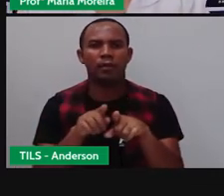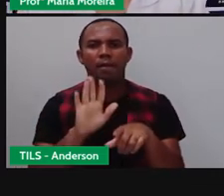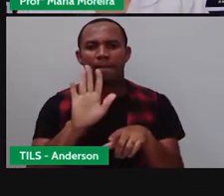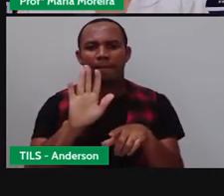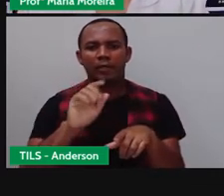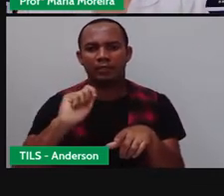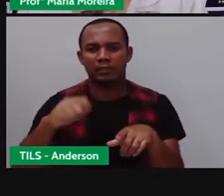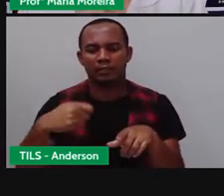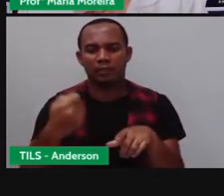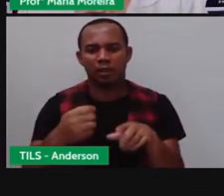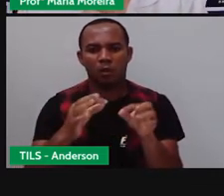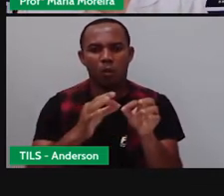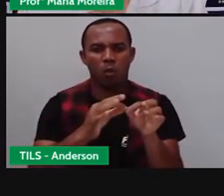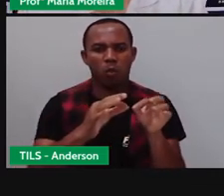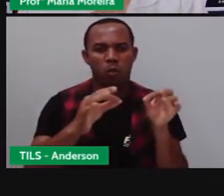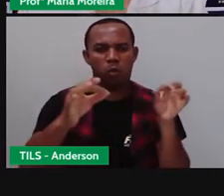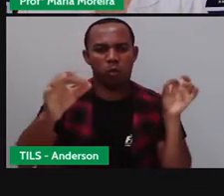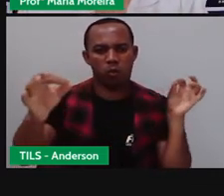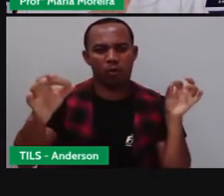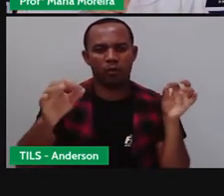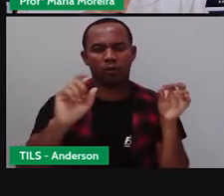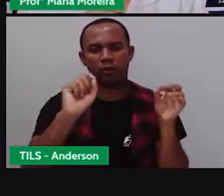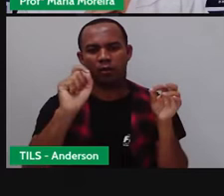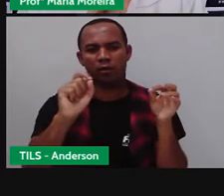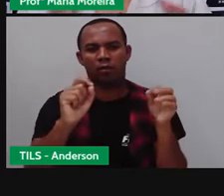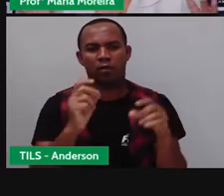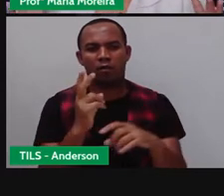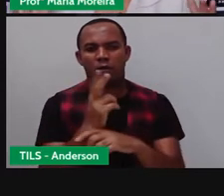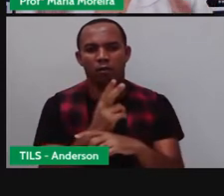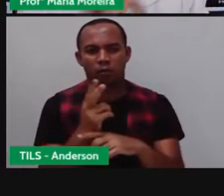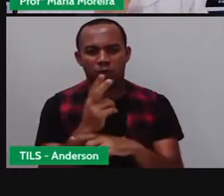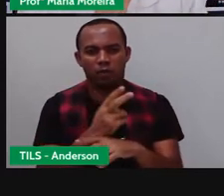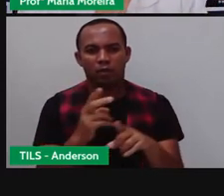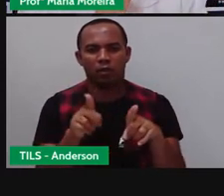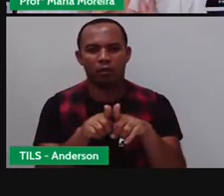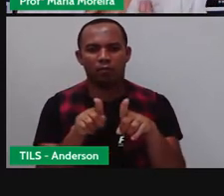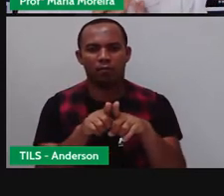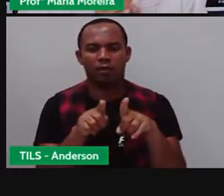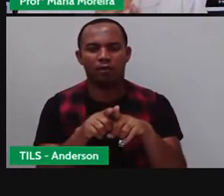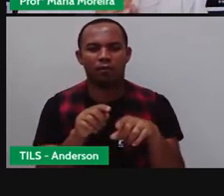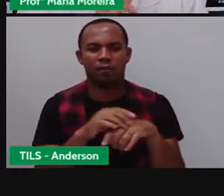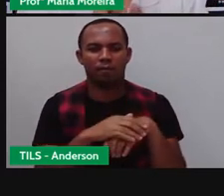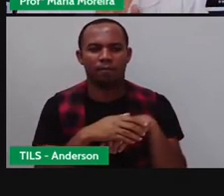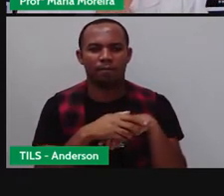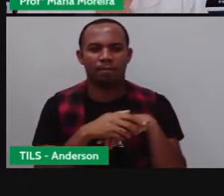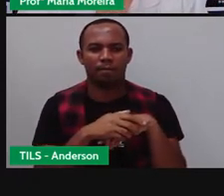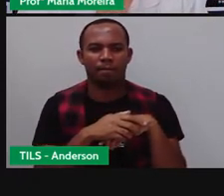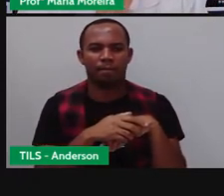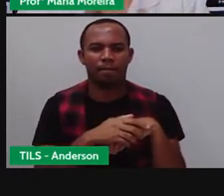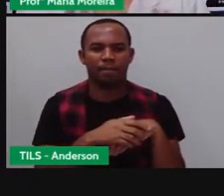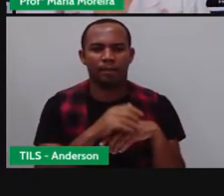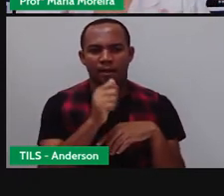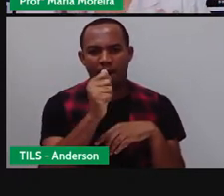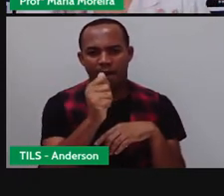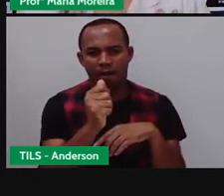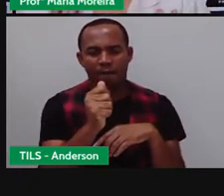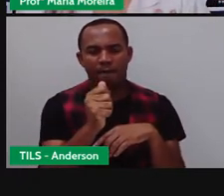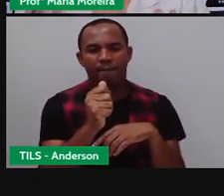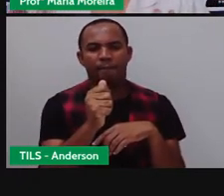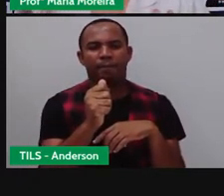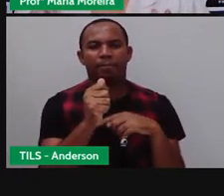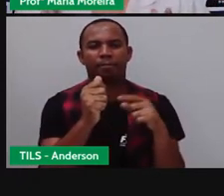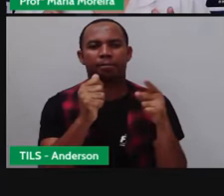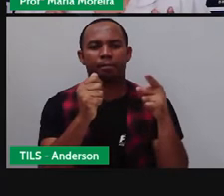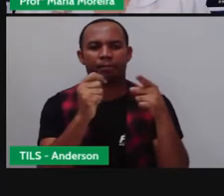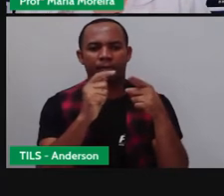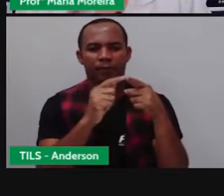Então, seria o A, por exemplo. Pã, pã. Isso seria o A. O B seria pã, pã,